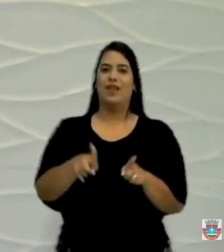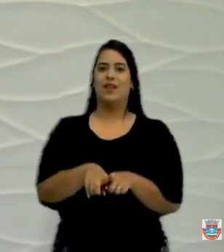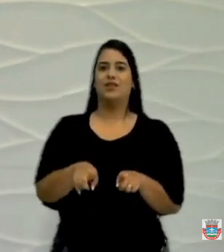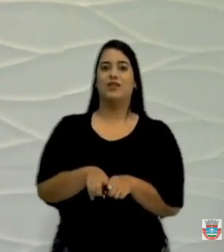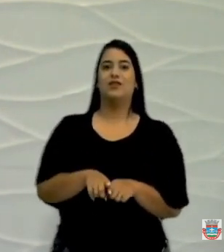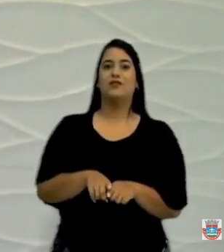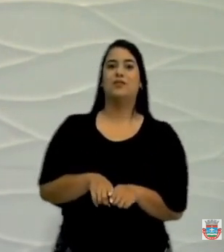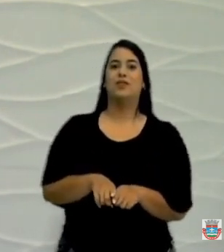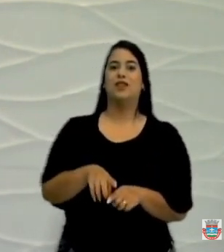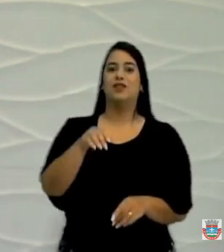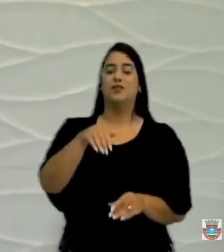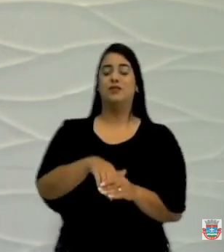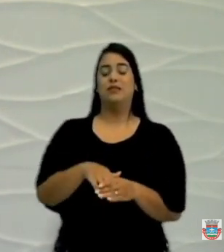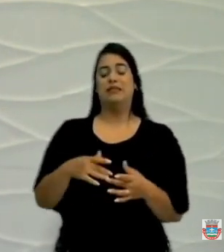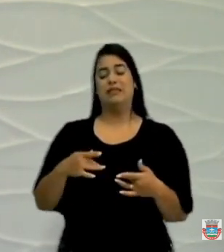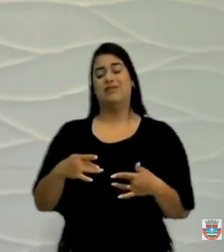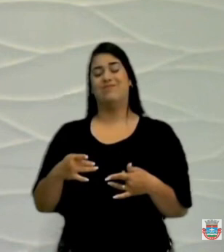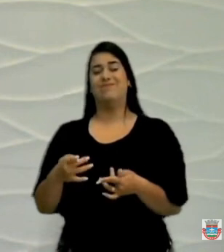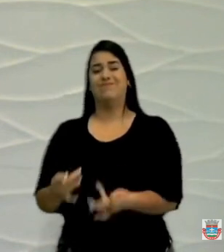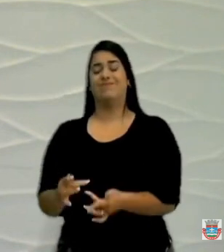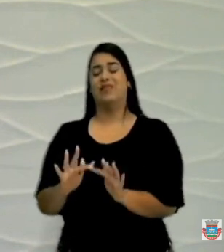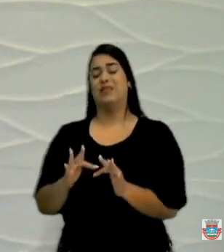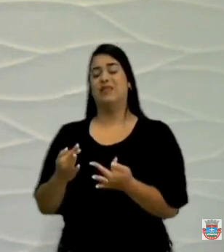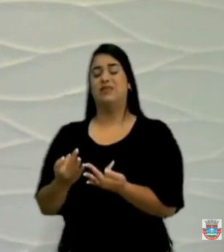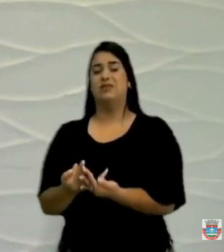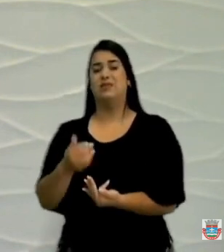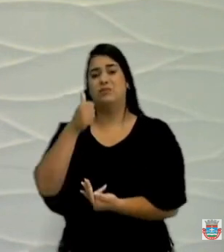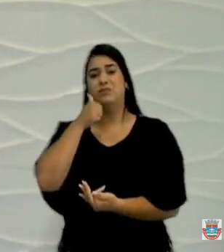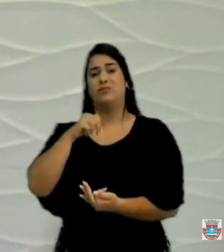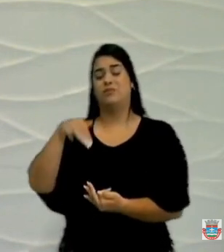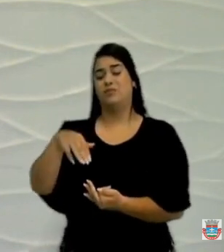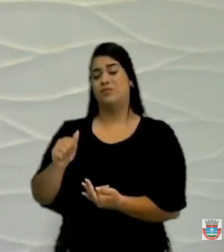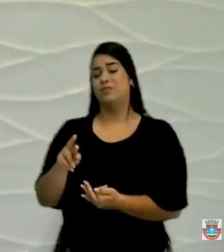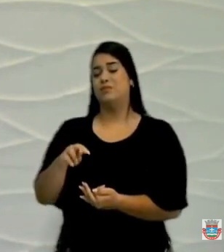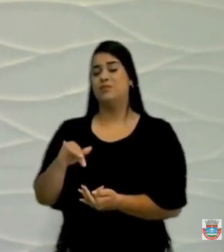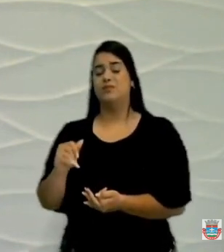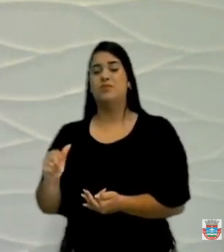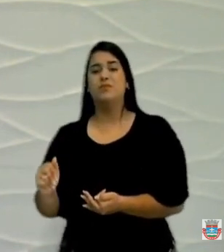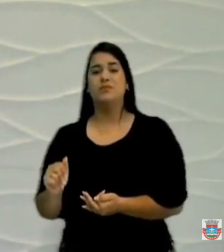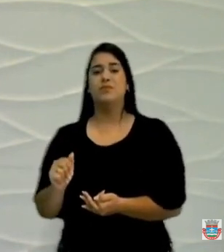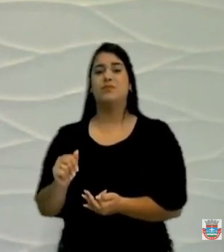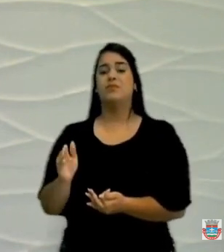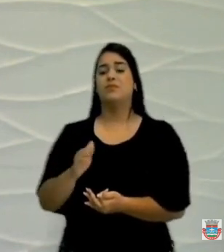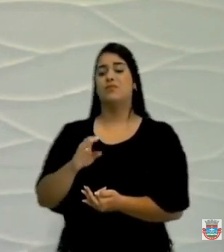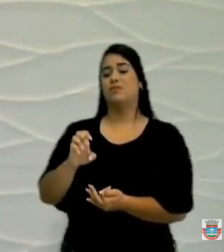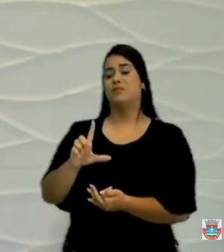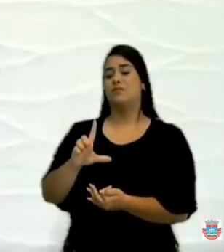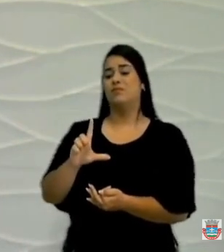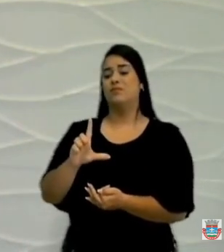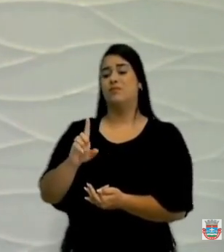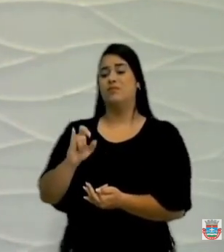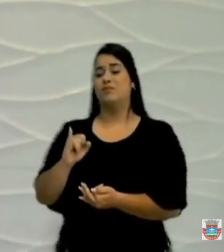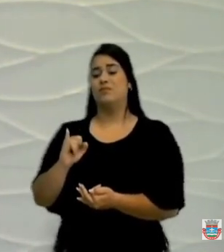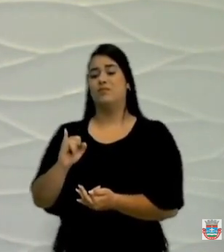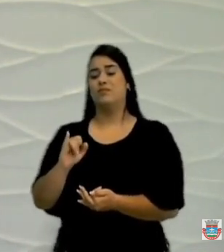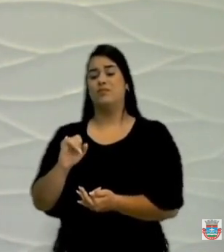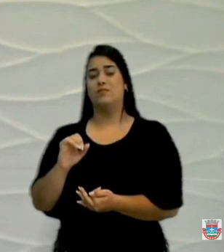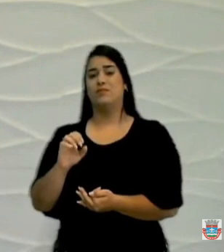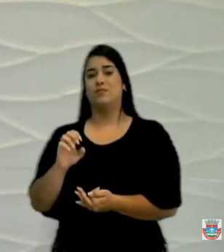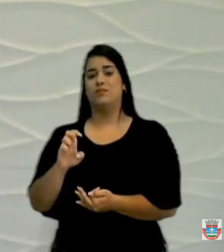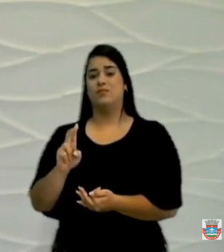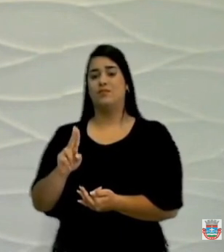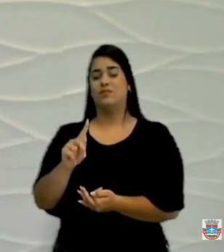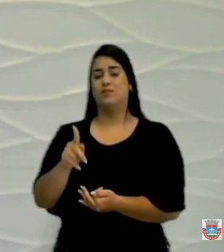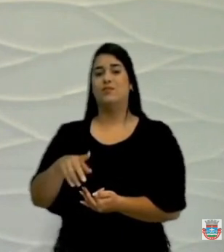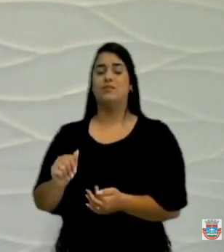voto de pesar em nome das famílias de Dona Maria de Leuza Baixo de Oliveira e Dona Maria Bethânia Baixo de Oliveira,